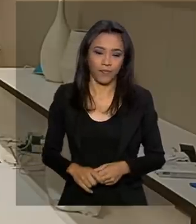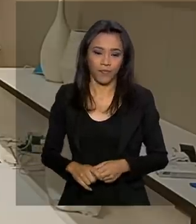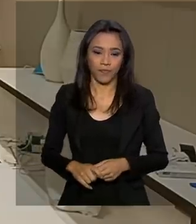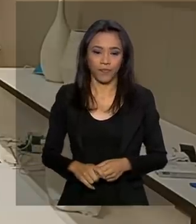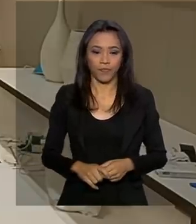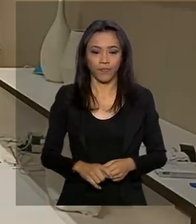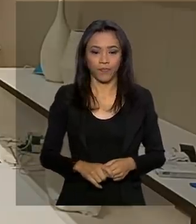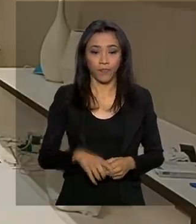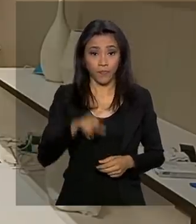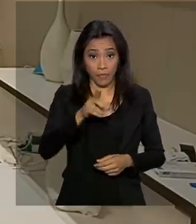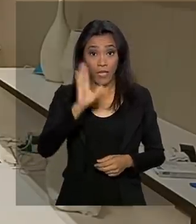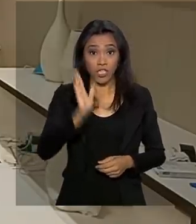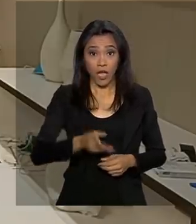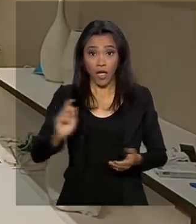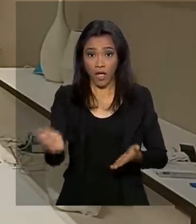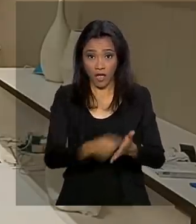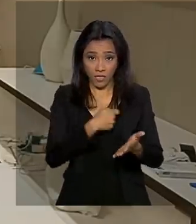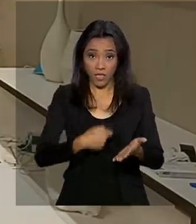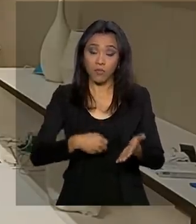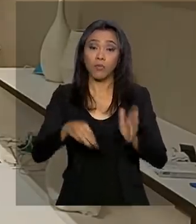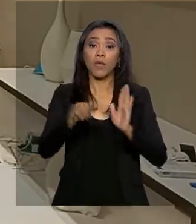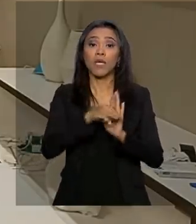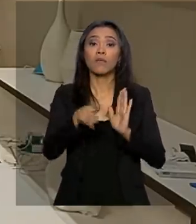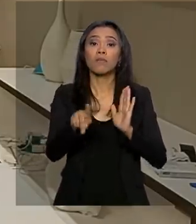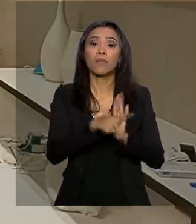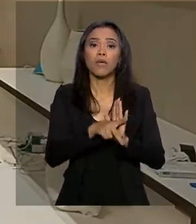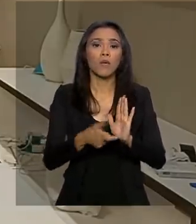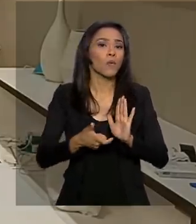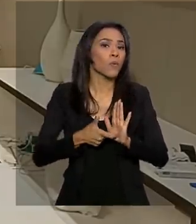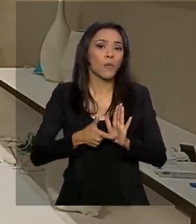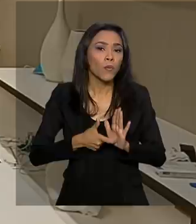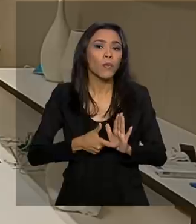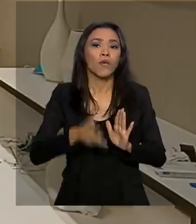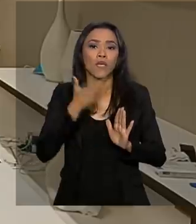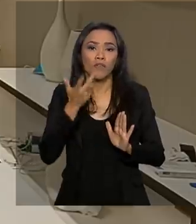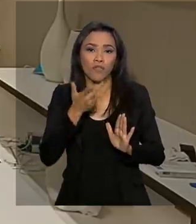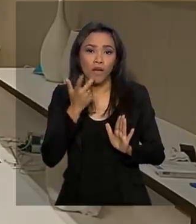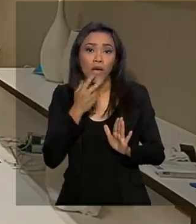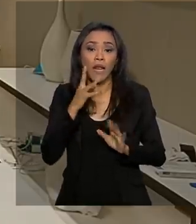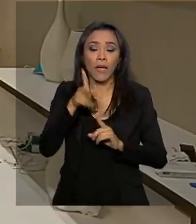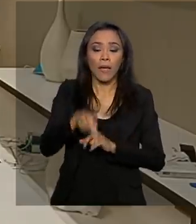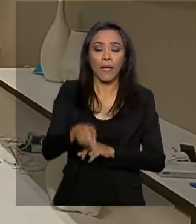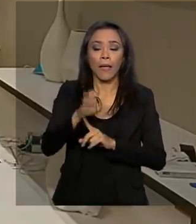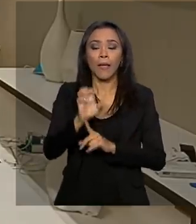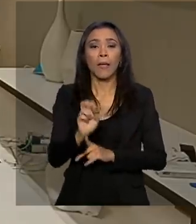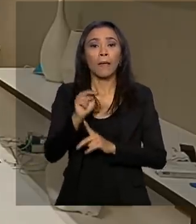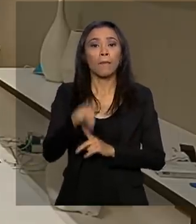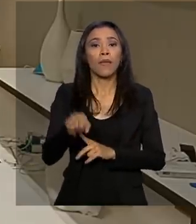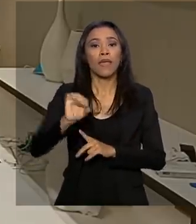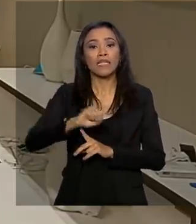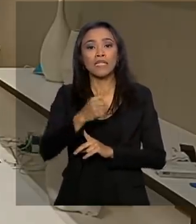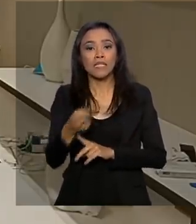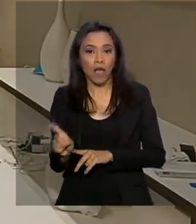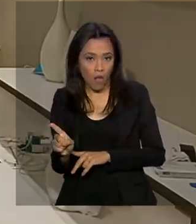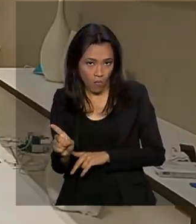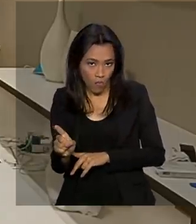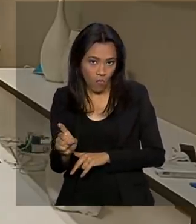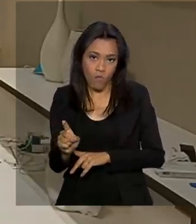Assinamos a medida previsória que fala da pensão vitalícia para crianças com microcefalia